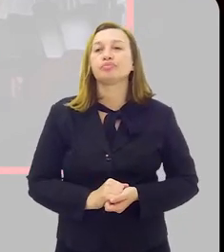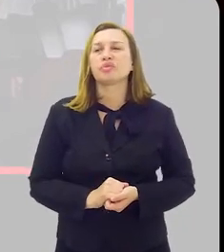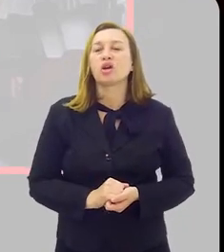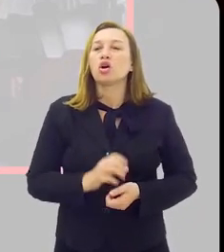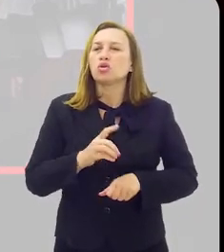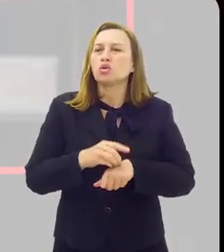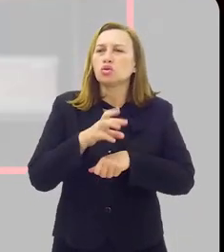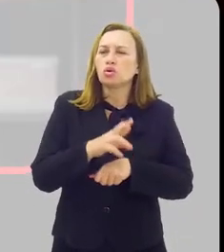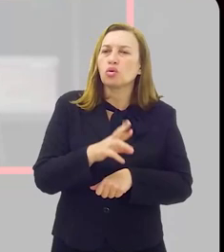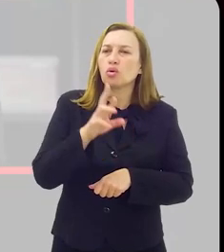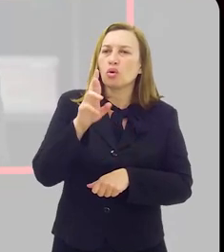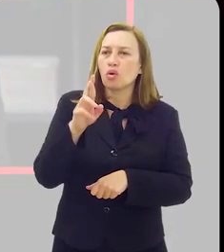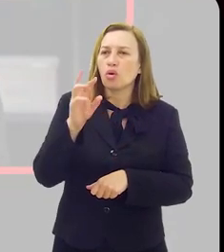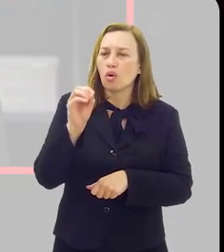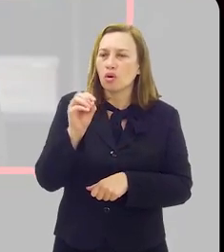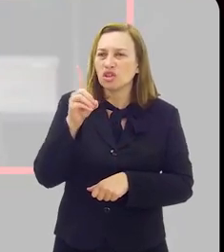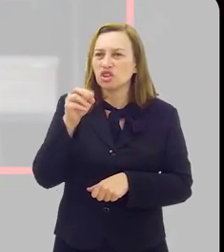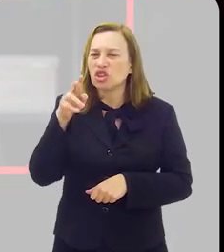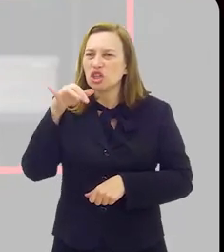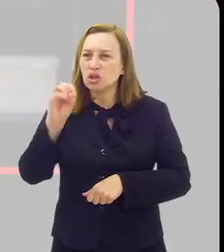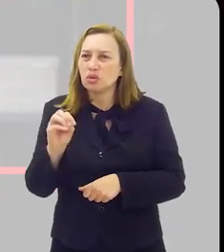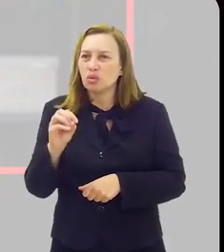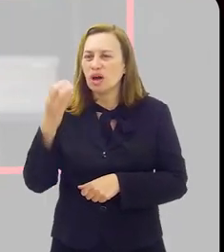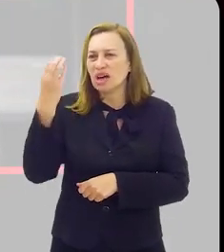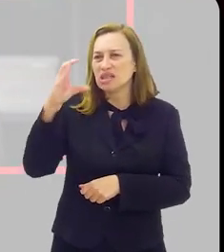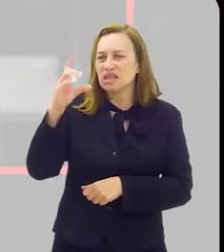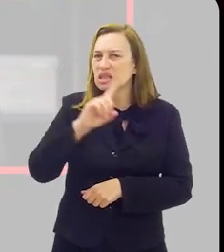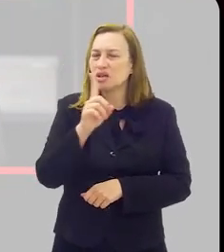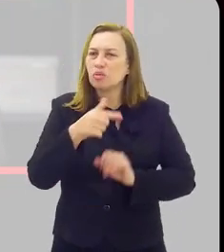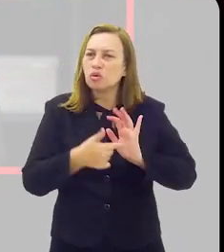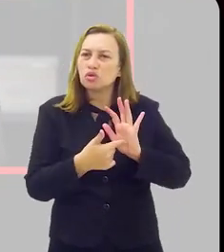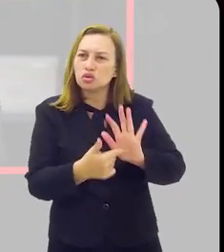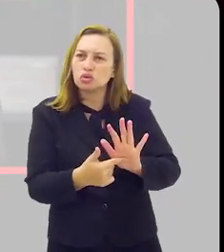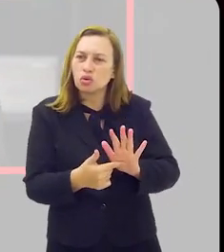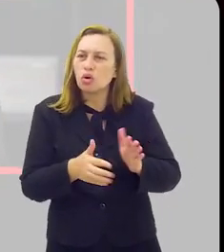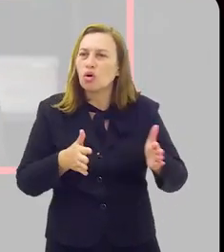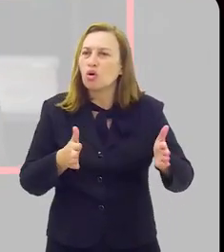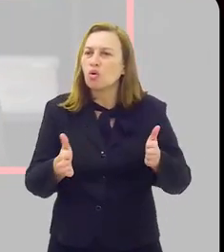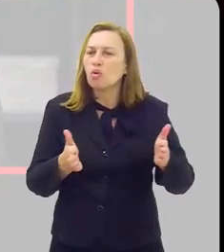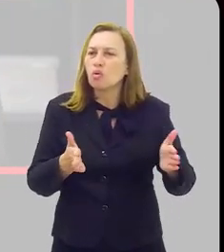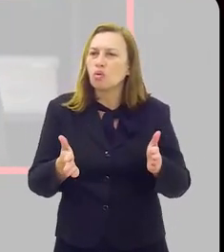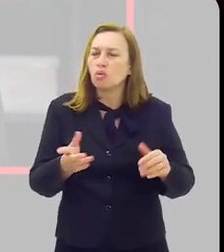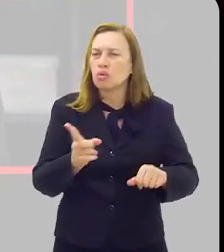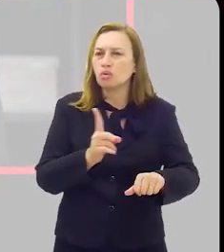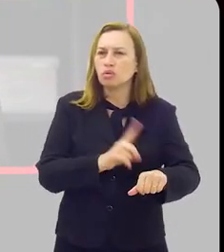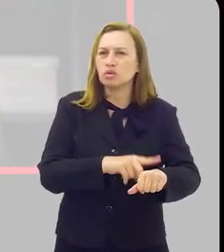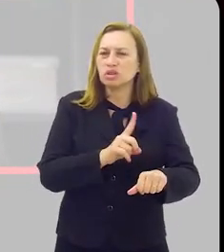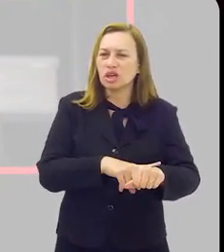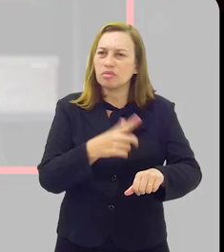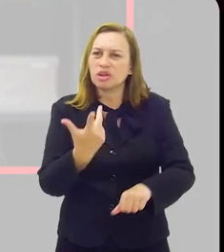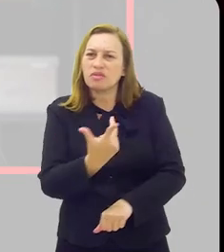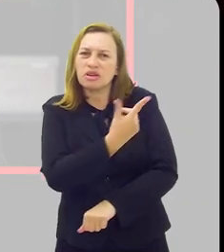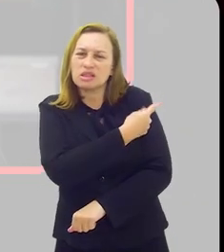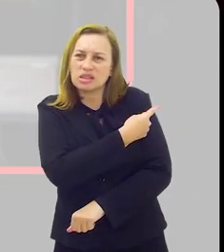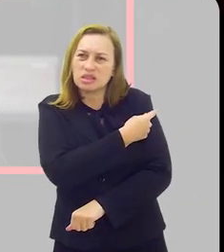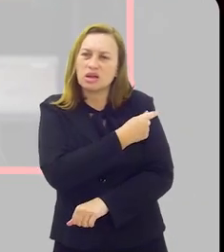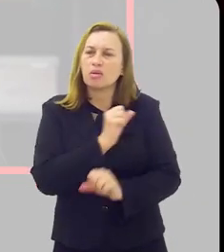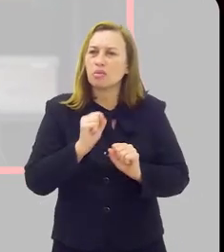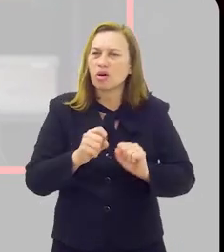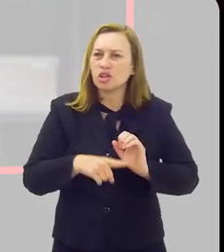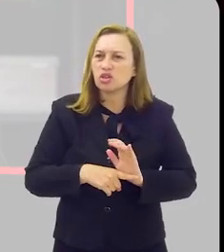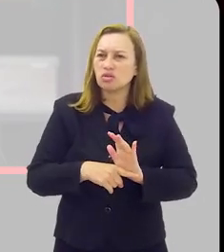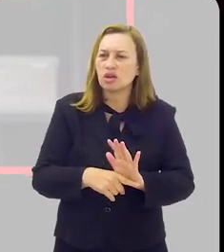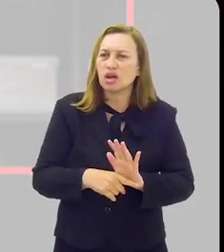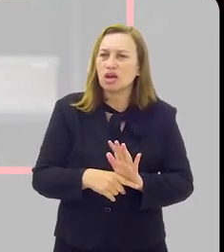completas. Doutor Rodrigo, ciência ainda nem definiu qual o tempo de imunidade que cada vacina contra a Covid-19 pode proporcionar,